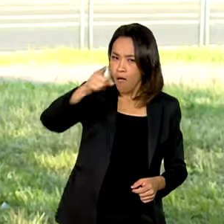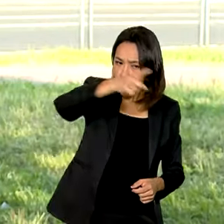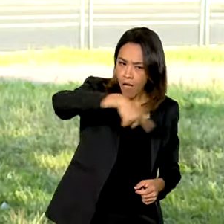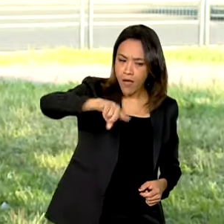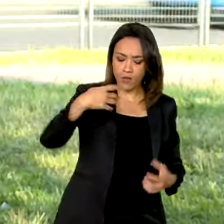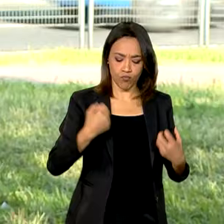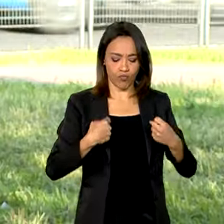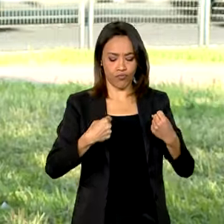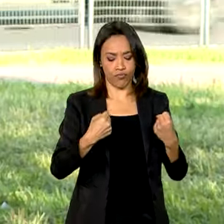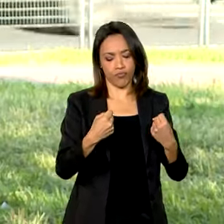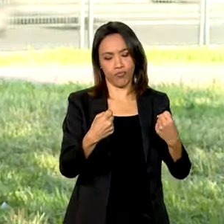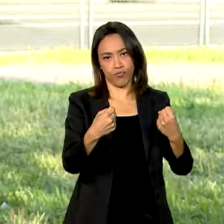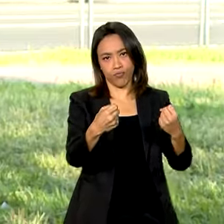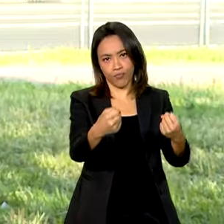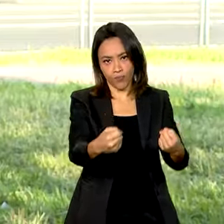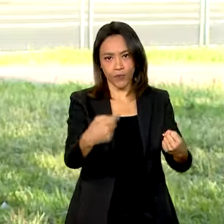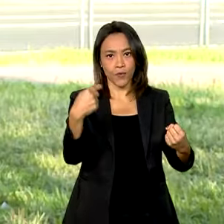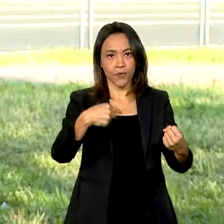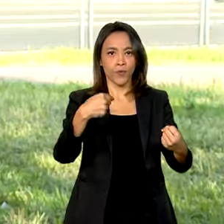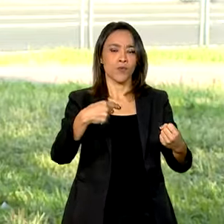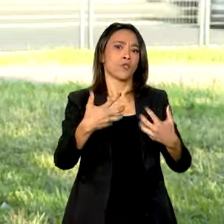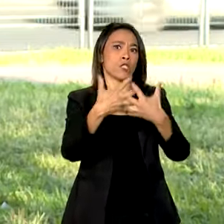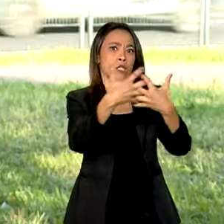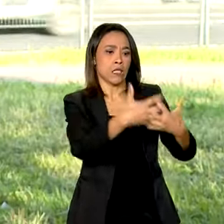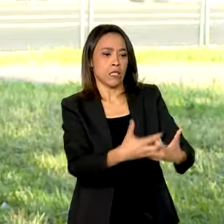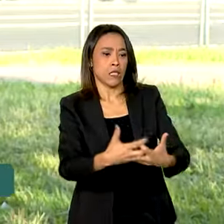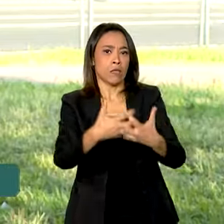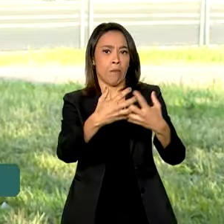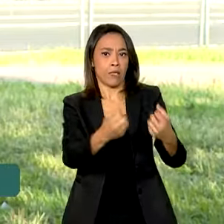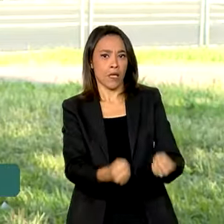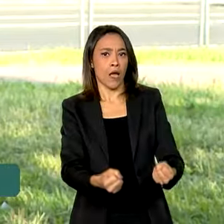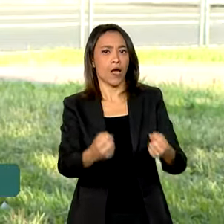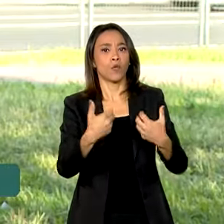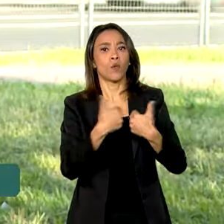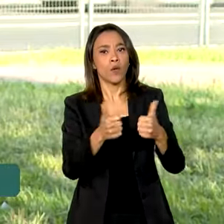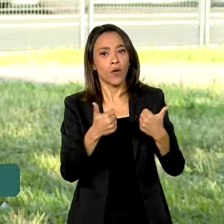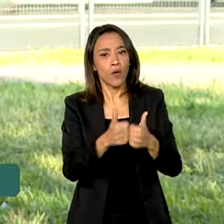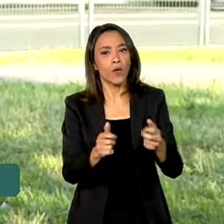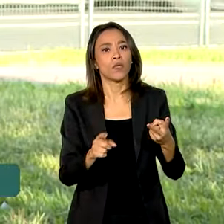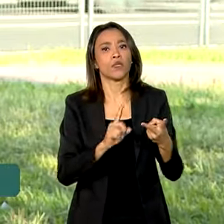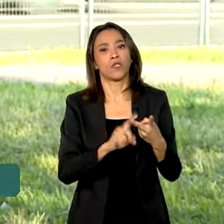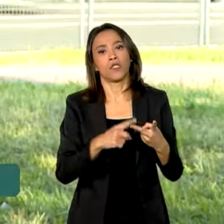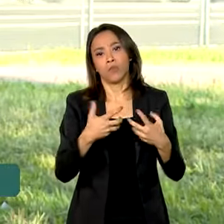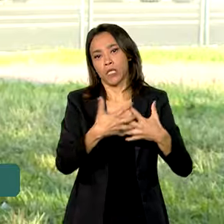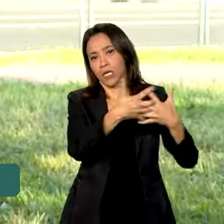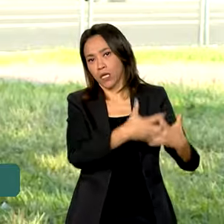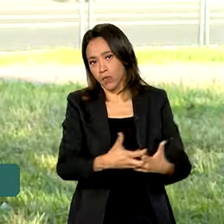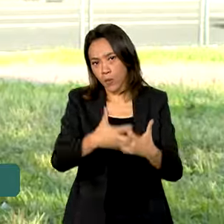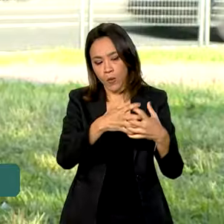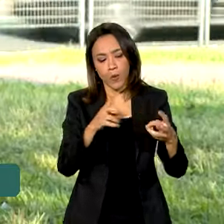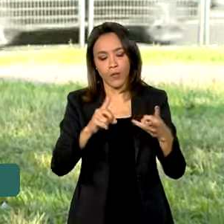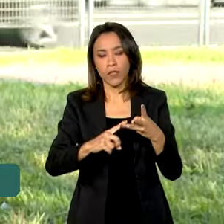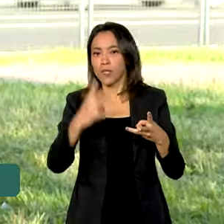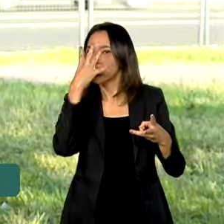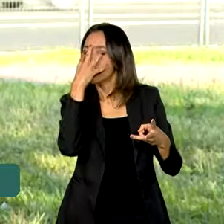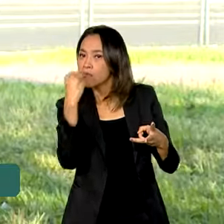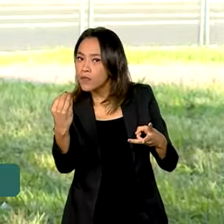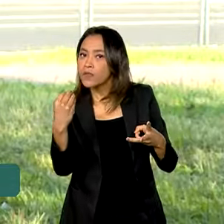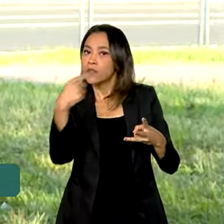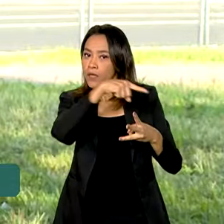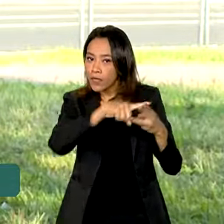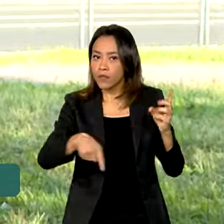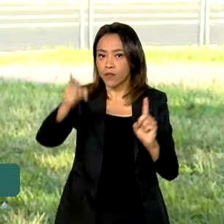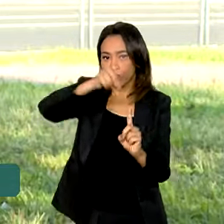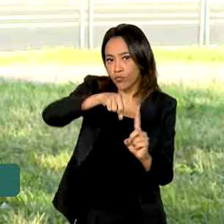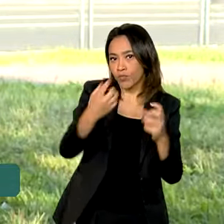condução de veículos de transporte de carga e de passageiros, como, por exemplo, ônibus, caminhões e vans. De acordo com a